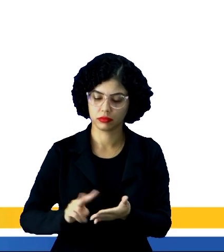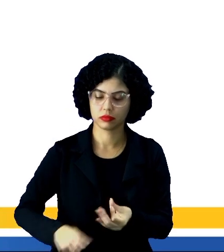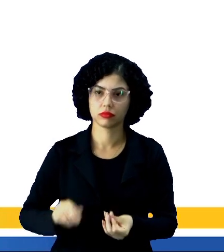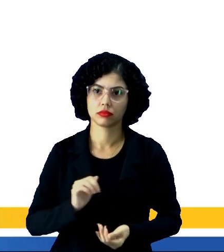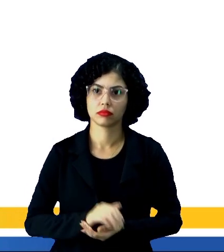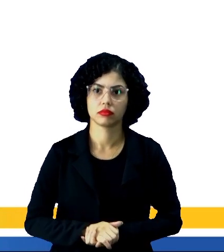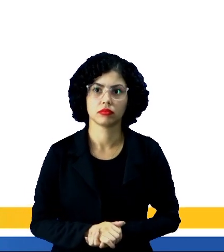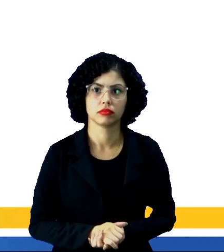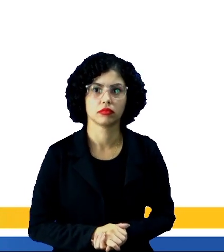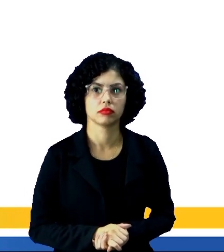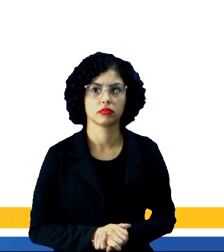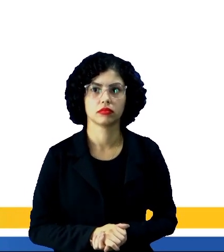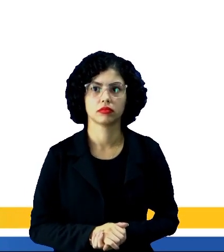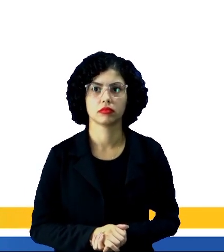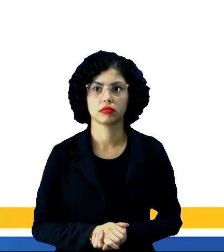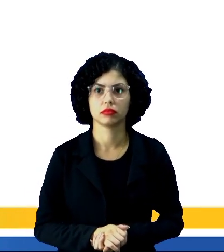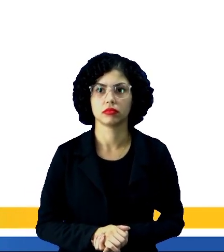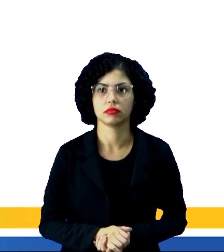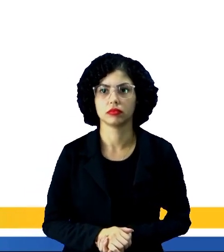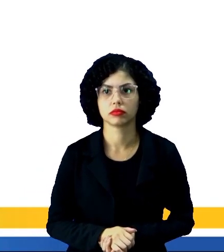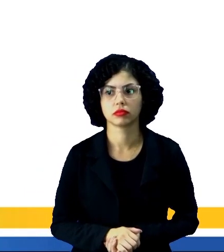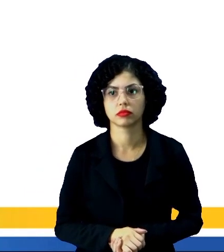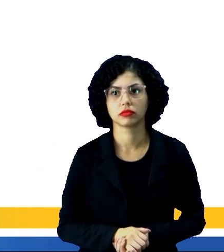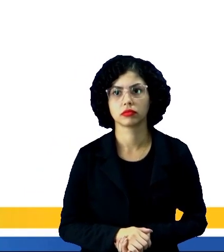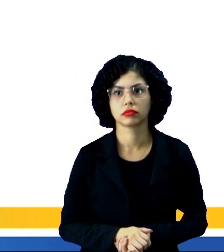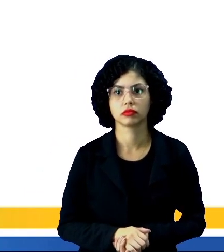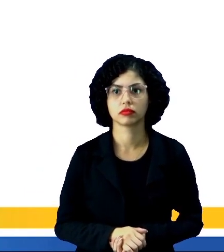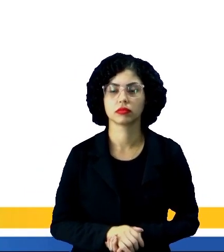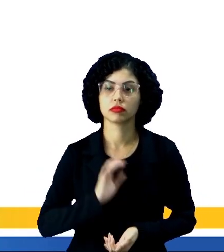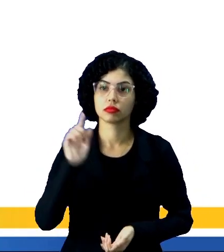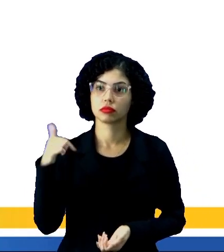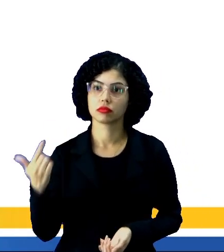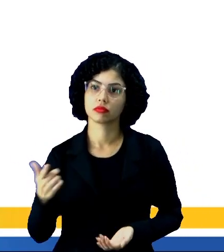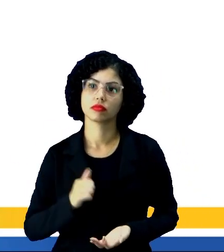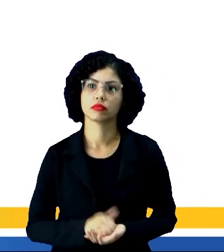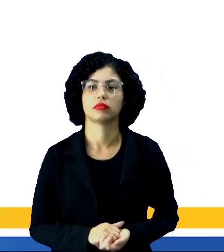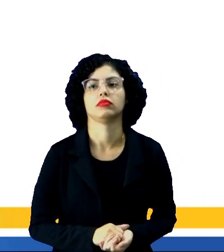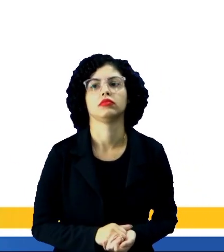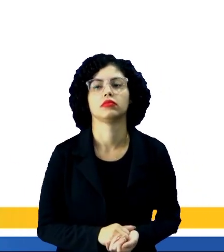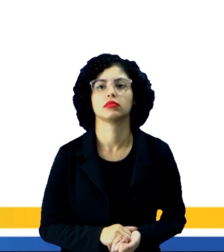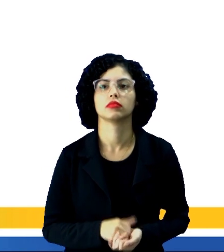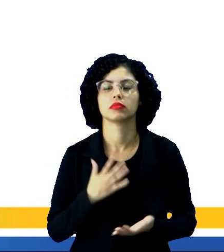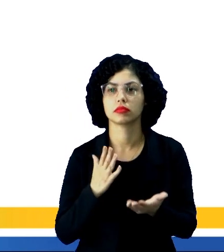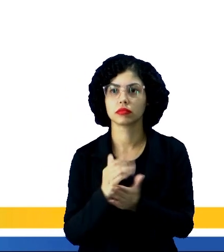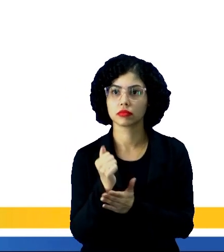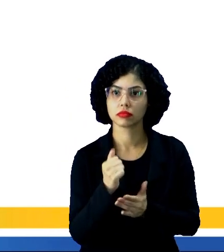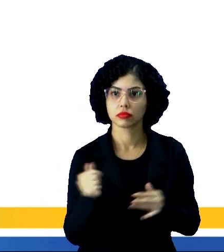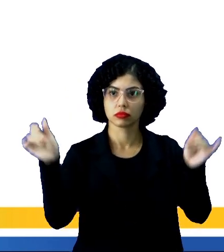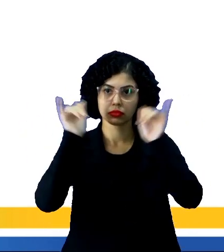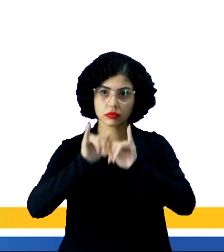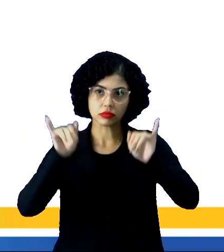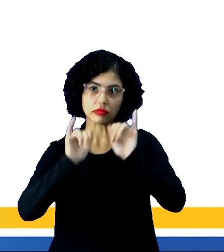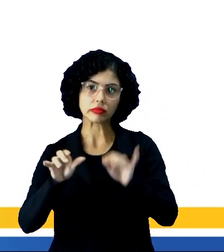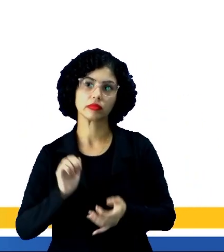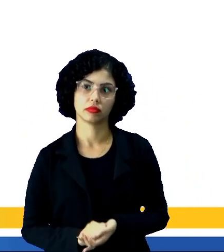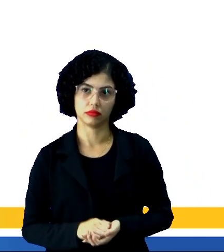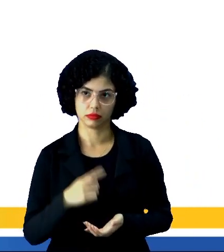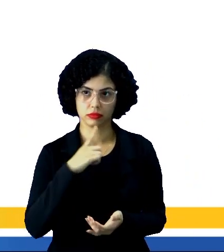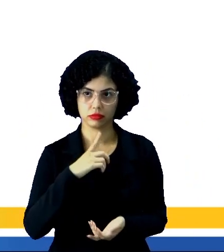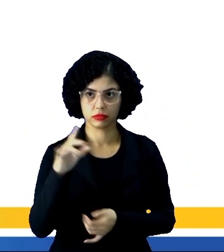Atenção ao título, seja um leitor atento. Outra estratégia, busque informações.